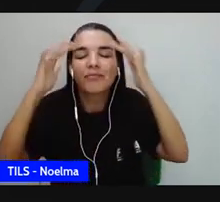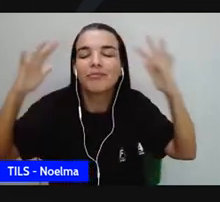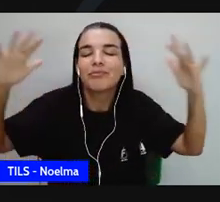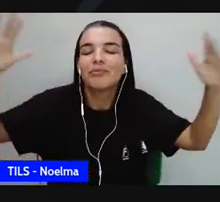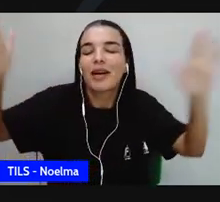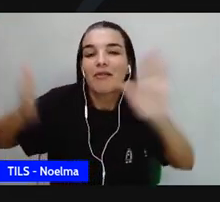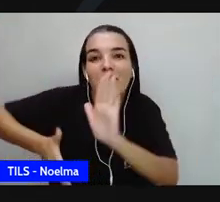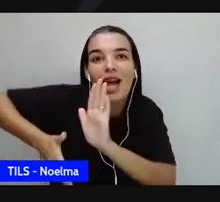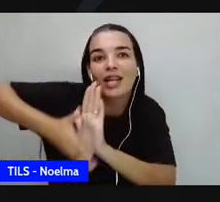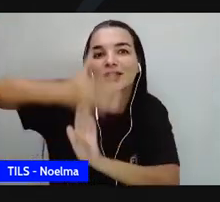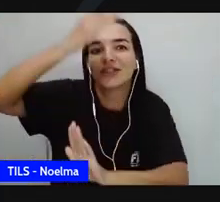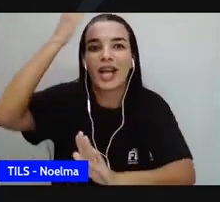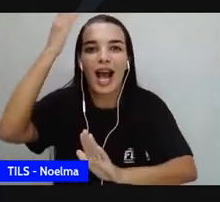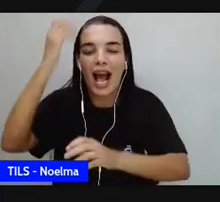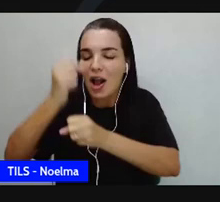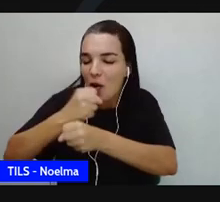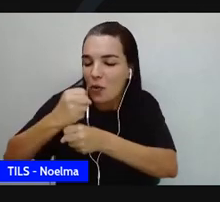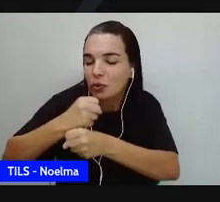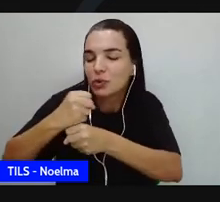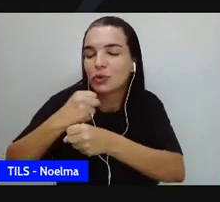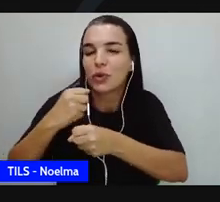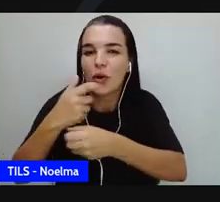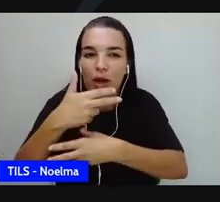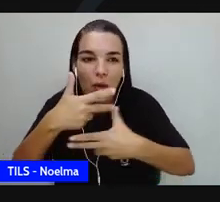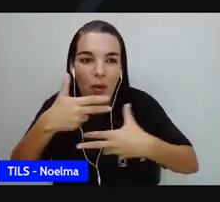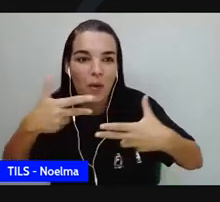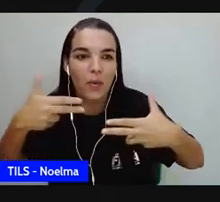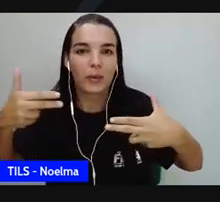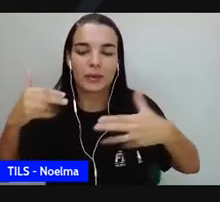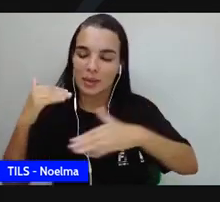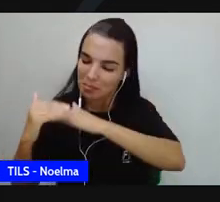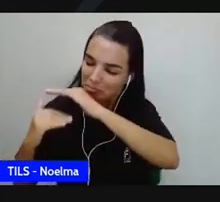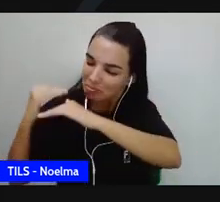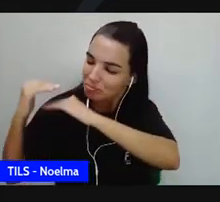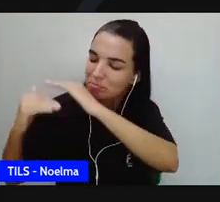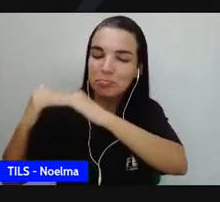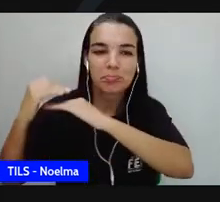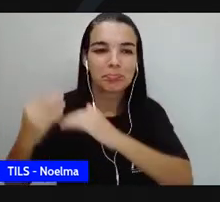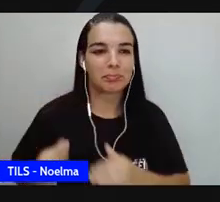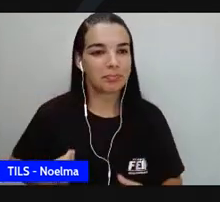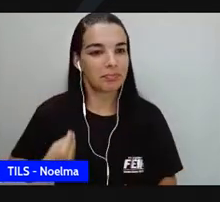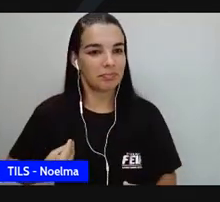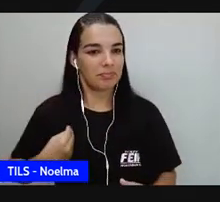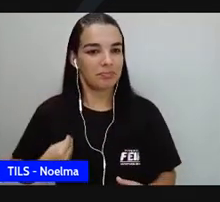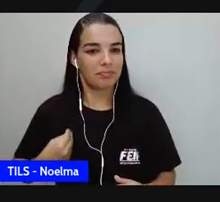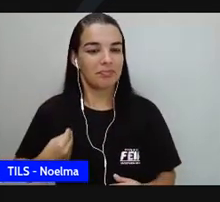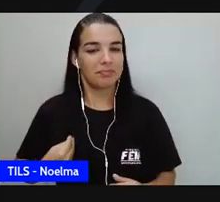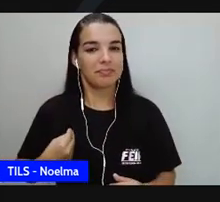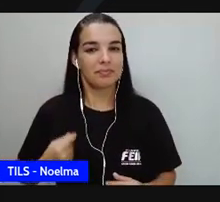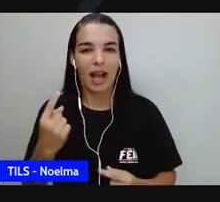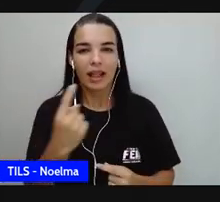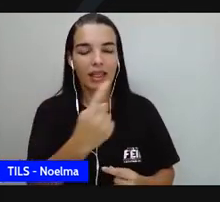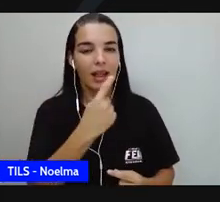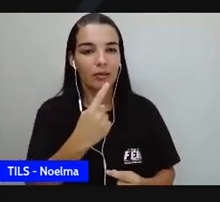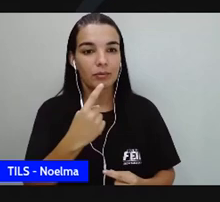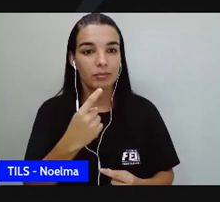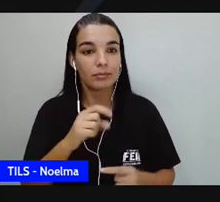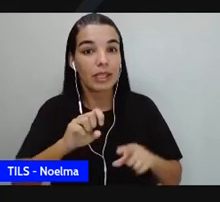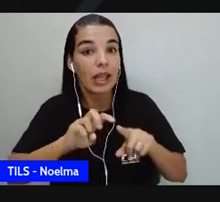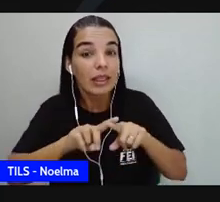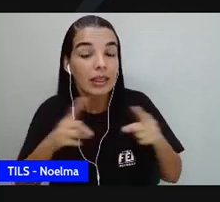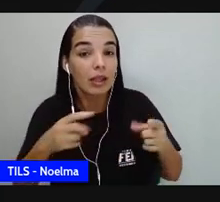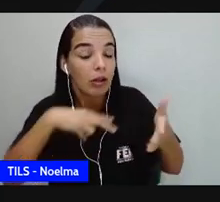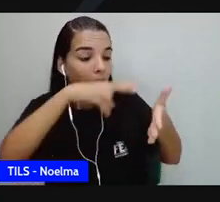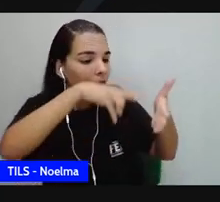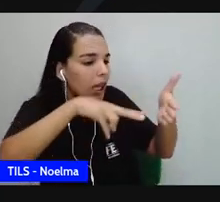projetos, sabe? A gente planeja a vida da gente, de quem está perto da gente, a partir de leituras que a gente faz. A